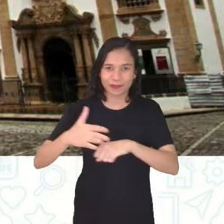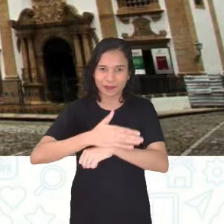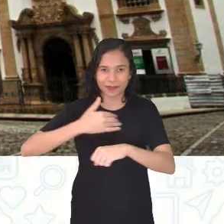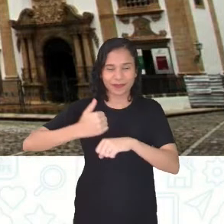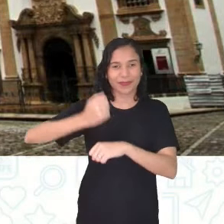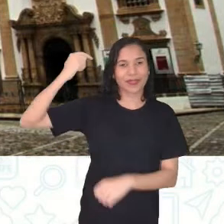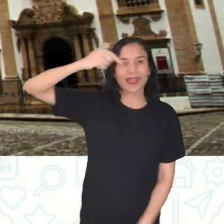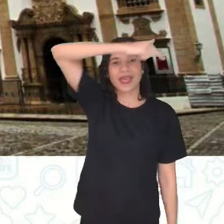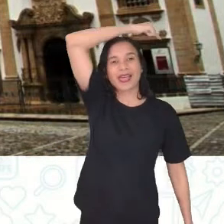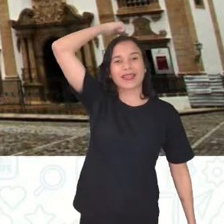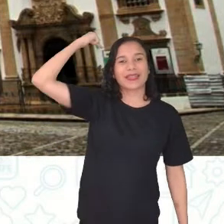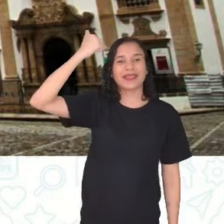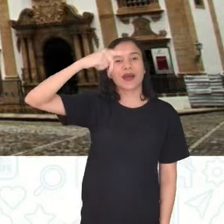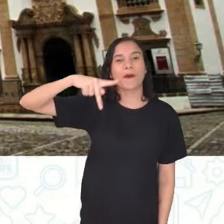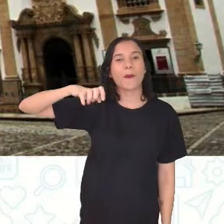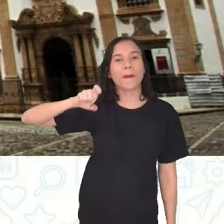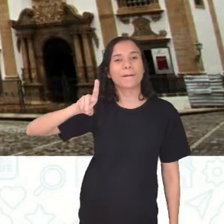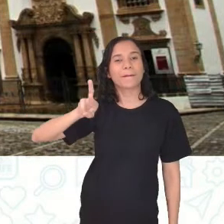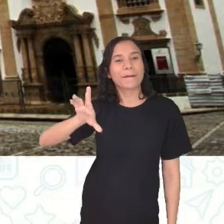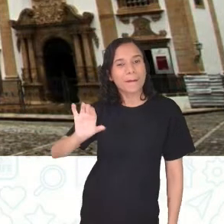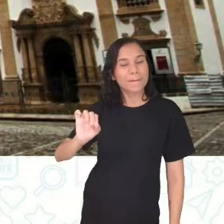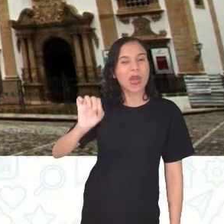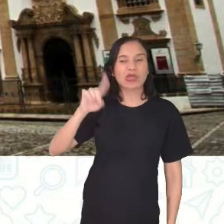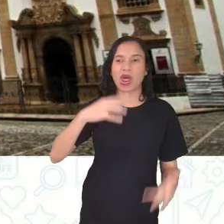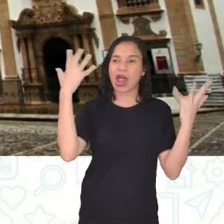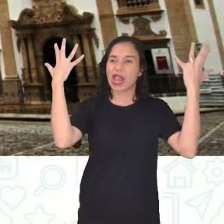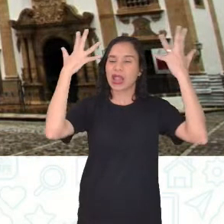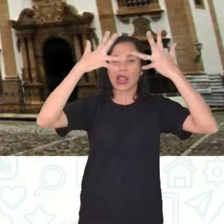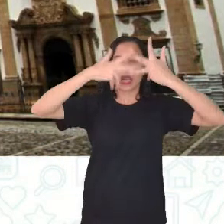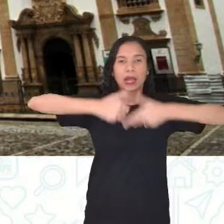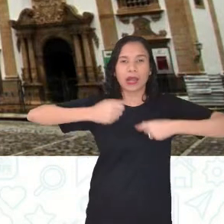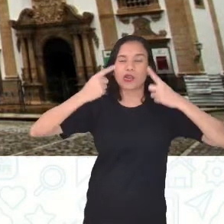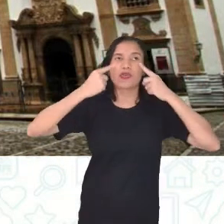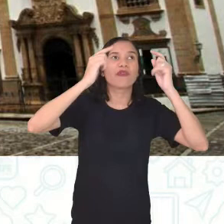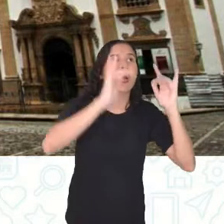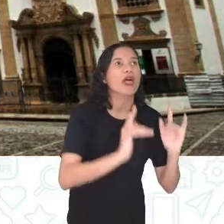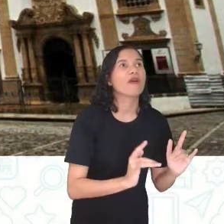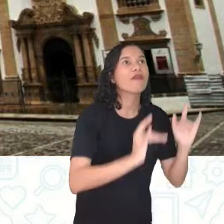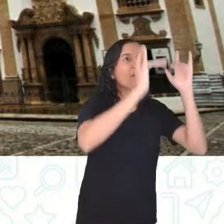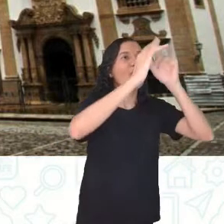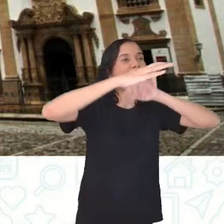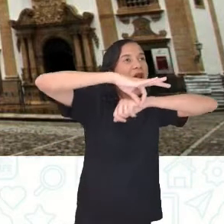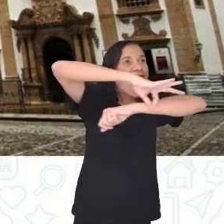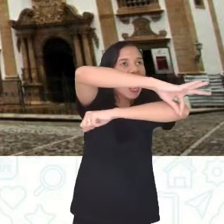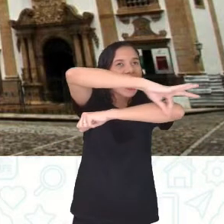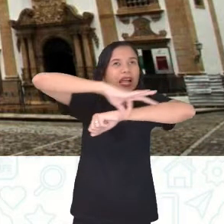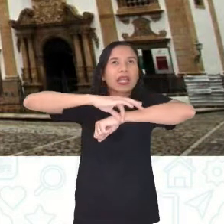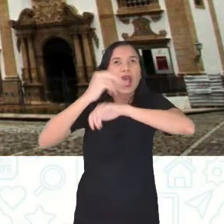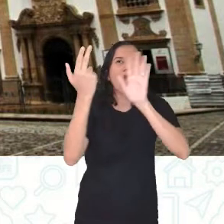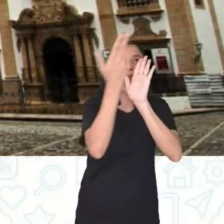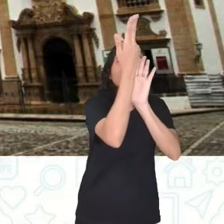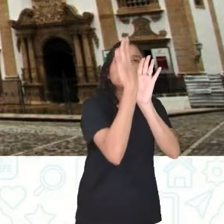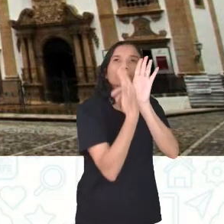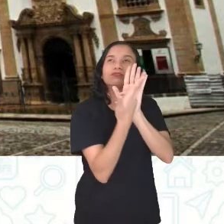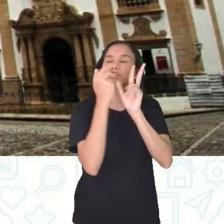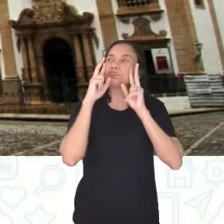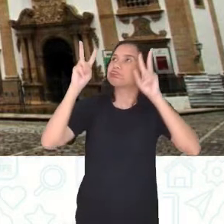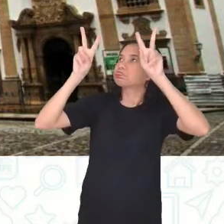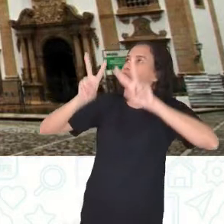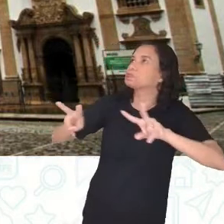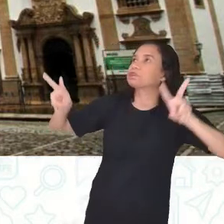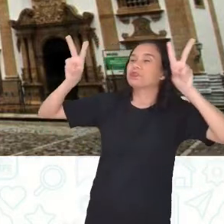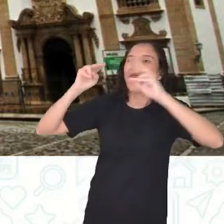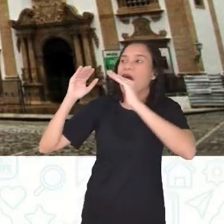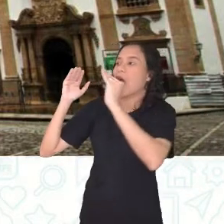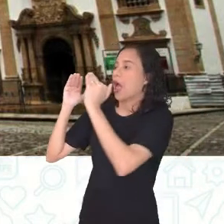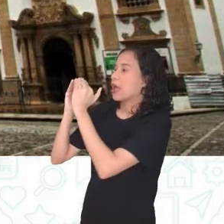Pátio de São Pedro, belíssimo, Belíssimo, cheio de patrimônios, arquiteturas aí. Arquitetura linda ali, né? Várias